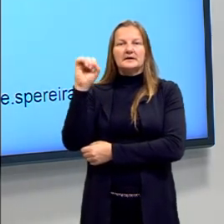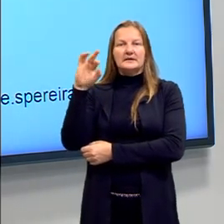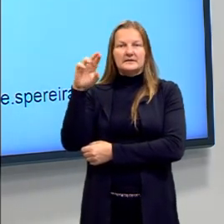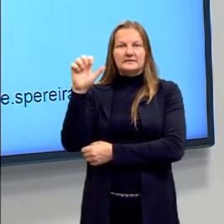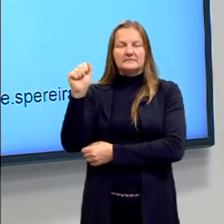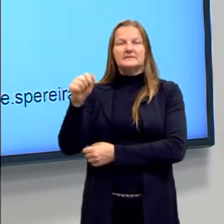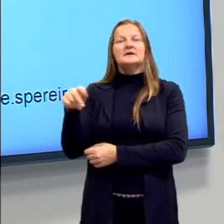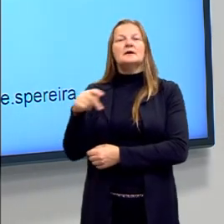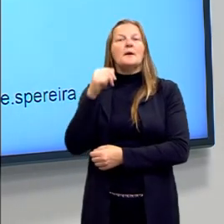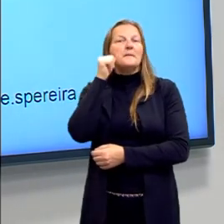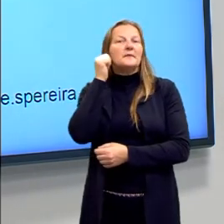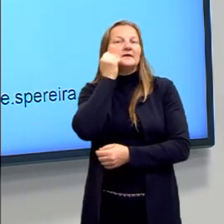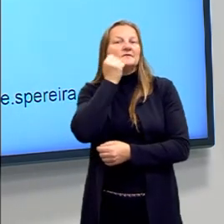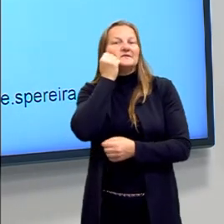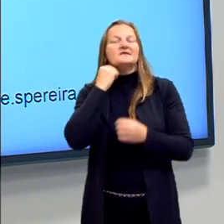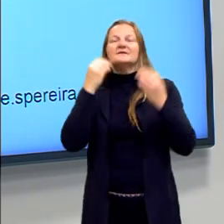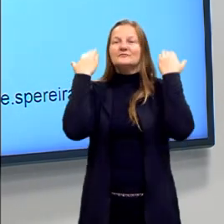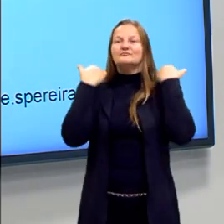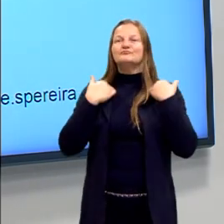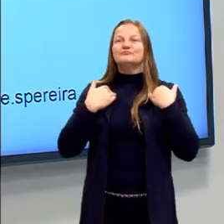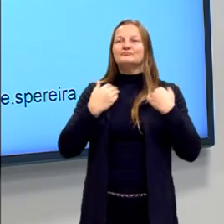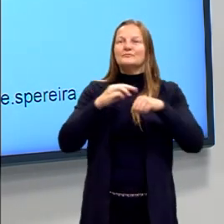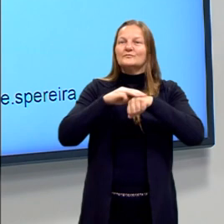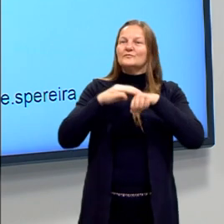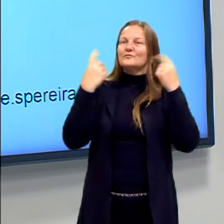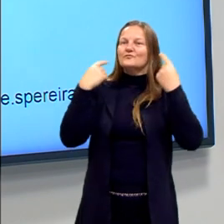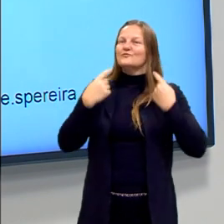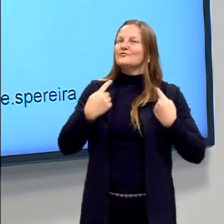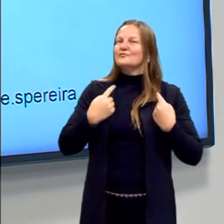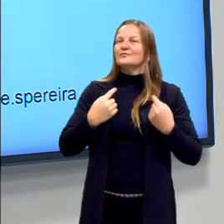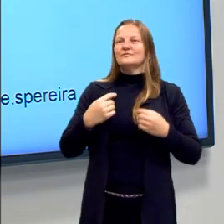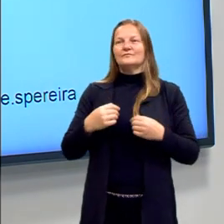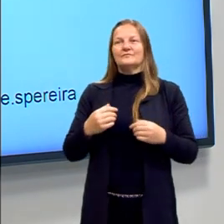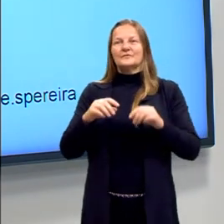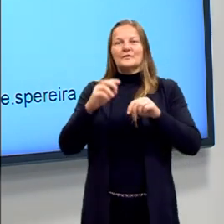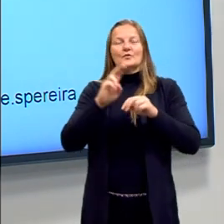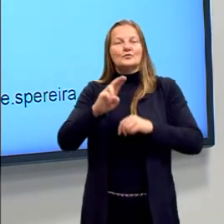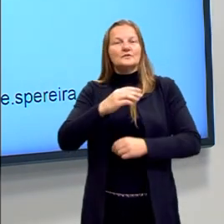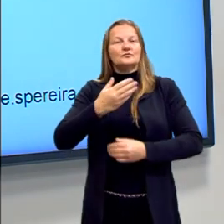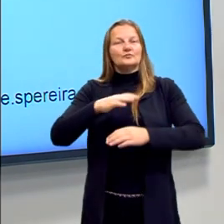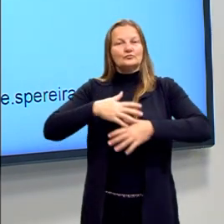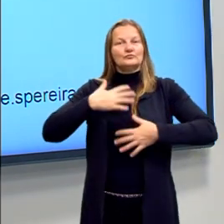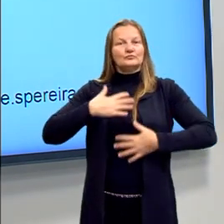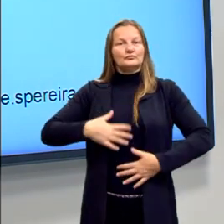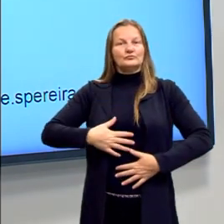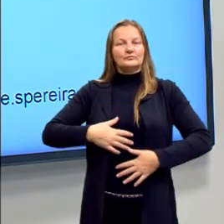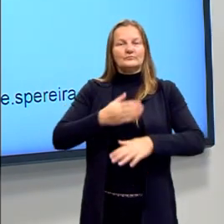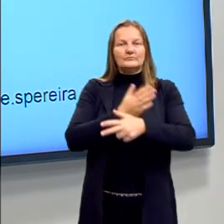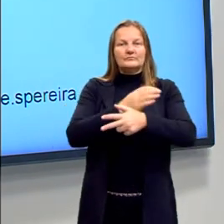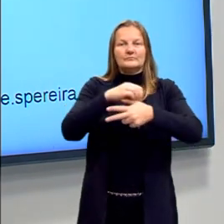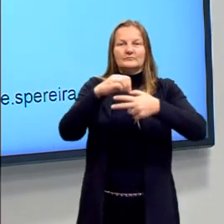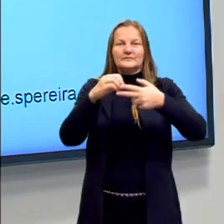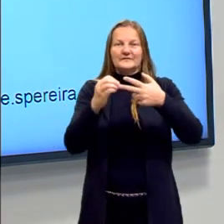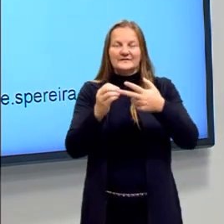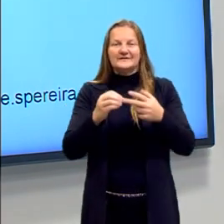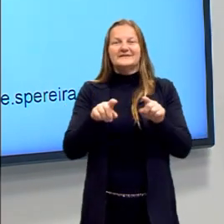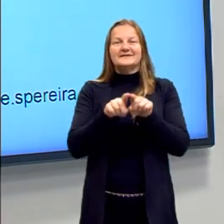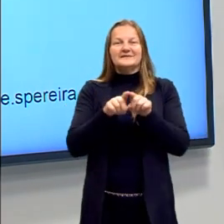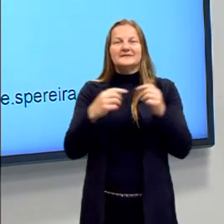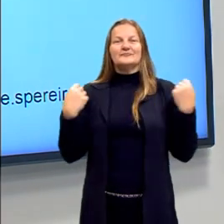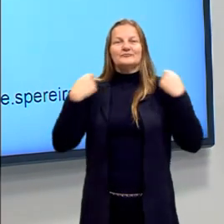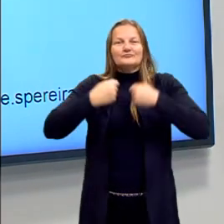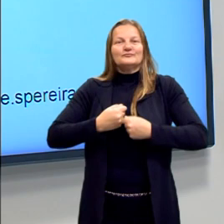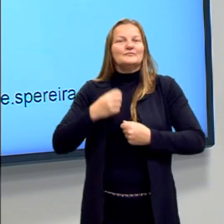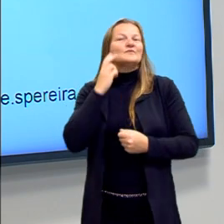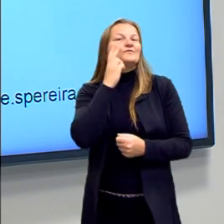cabelos crespos, castanhos médios. Estou vestindo, então, uma camiseta do pré-Enem do programa e, por cima, um